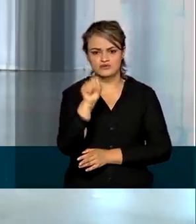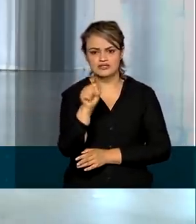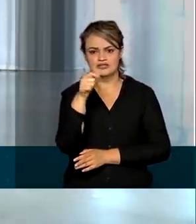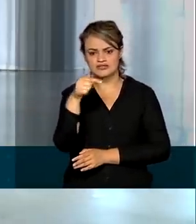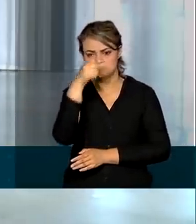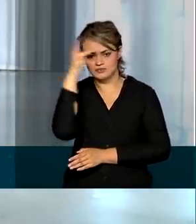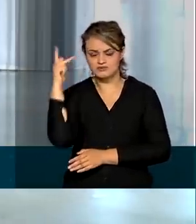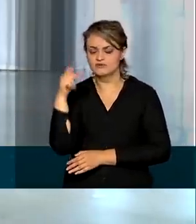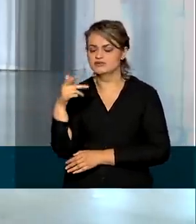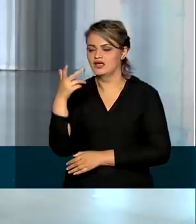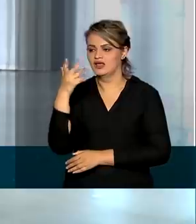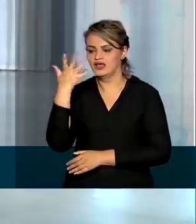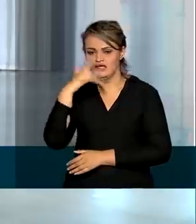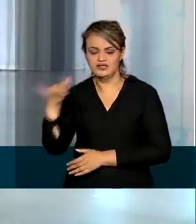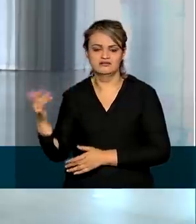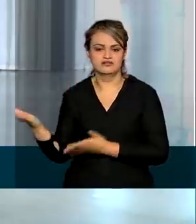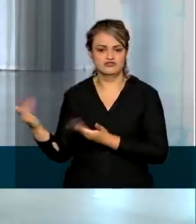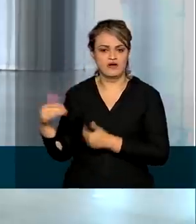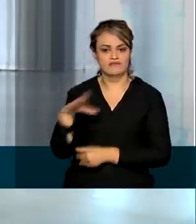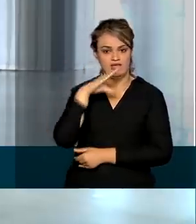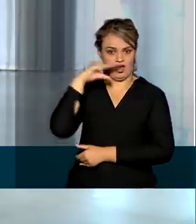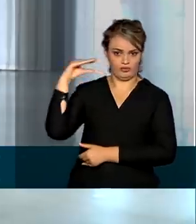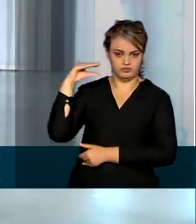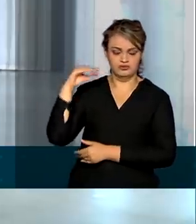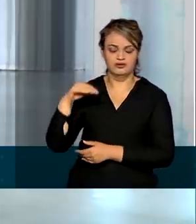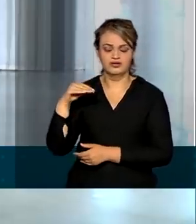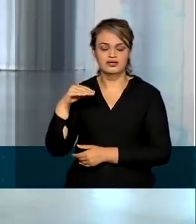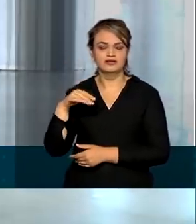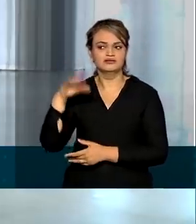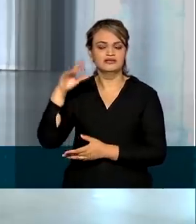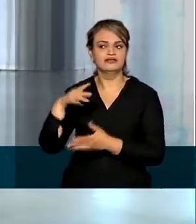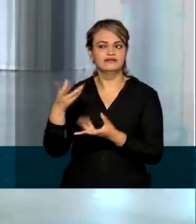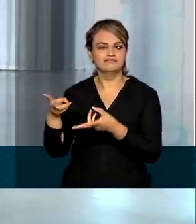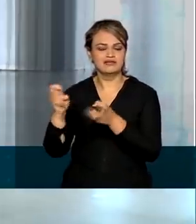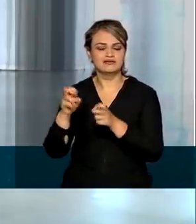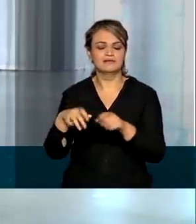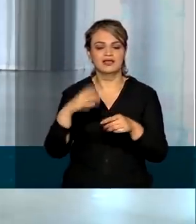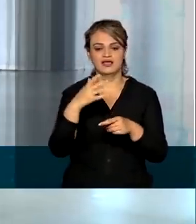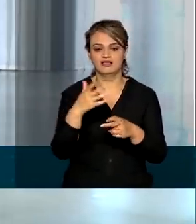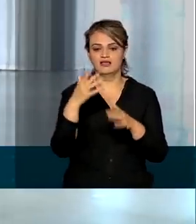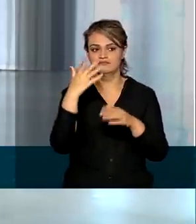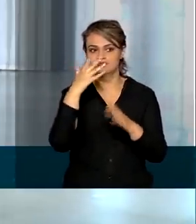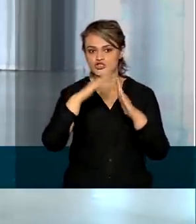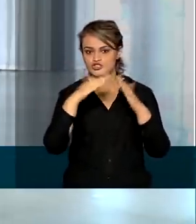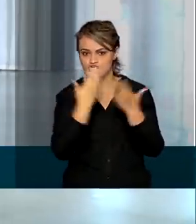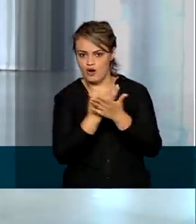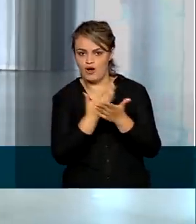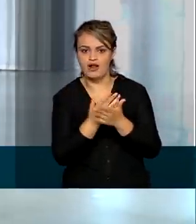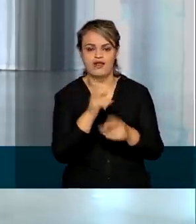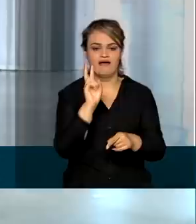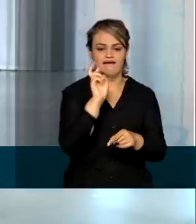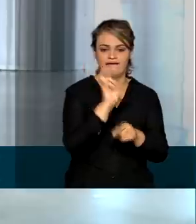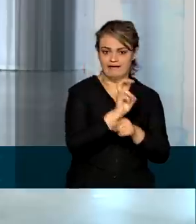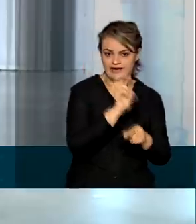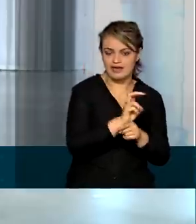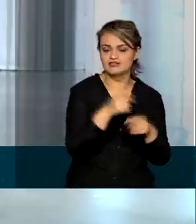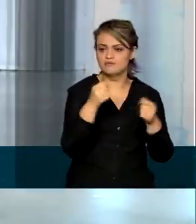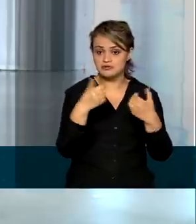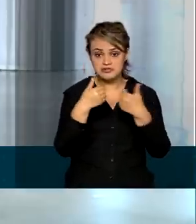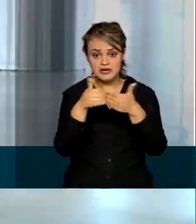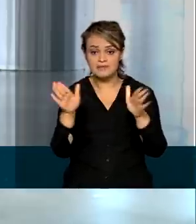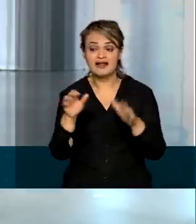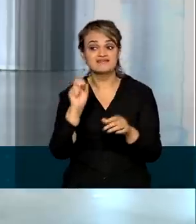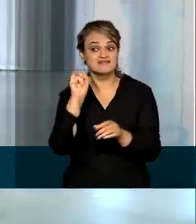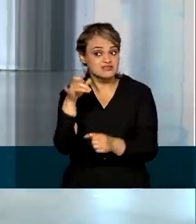entre crianças, jovens e adultos e sugere que escolas e creches poderiam ser reabertas caso medidas de segurança